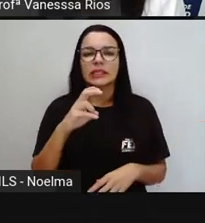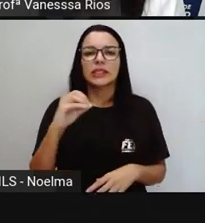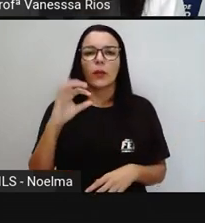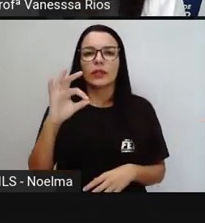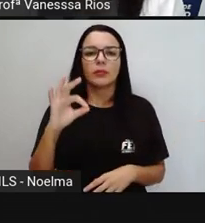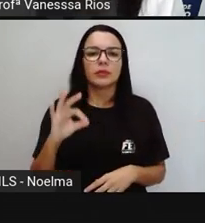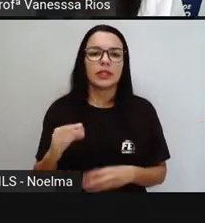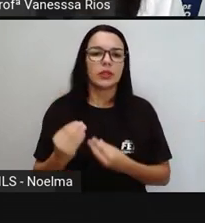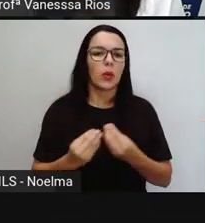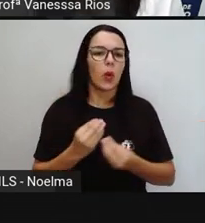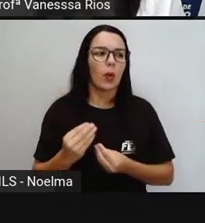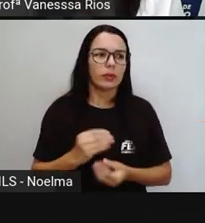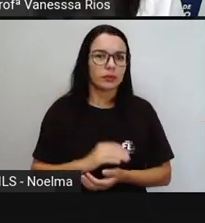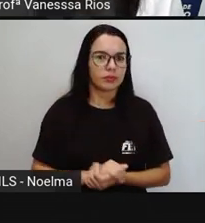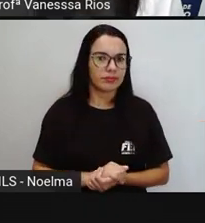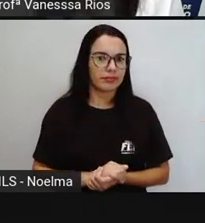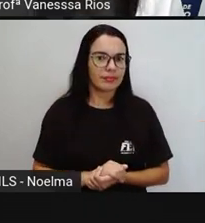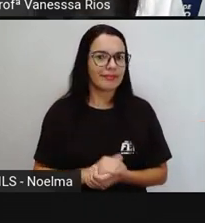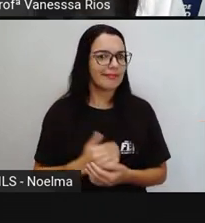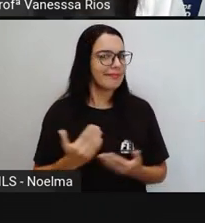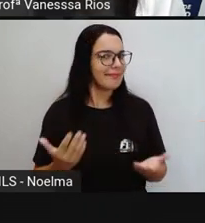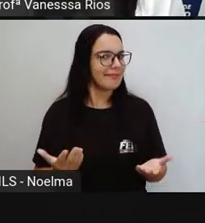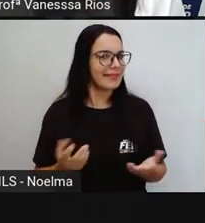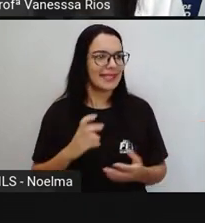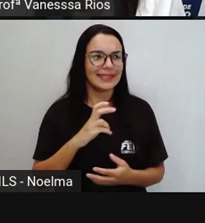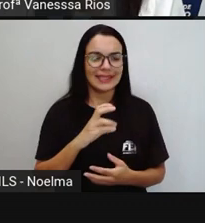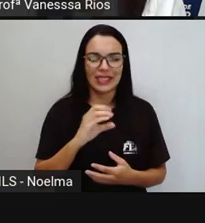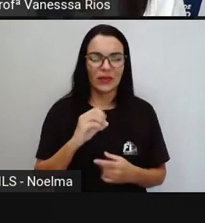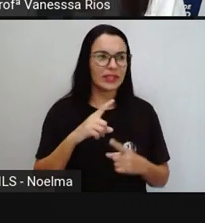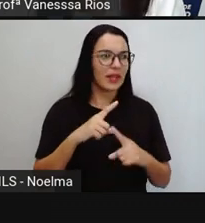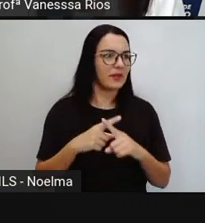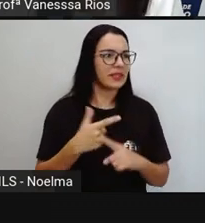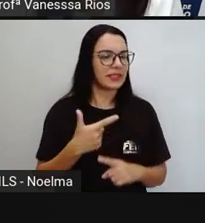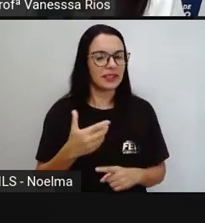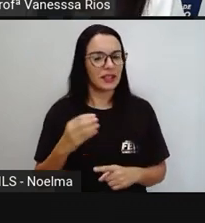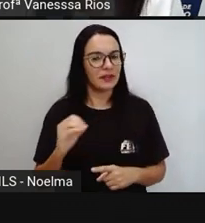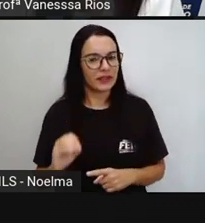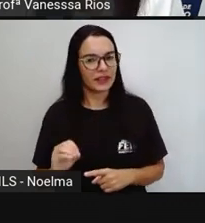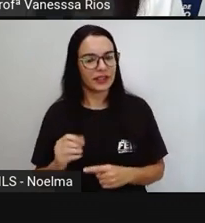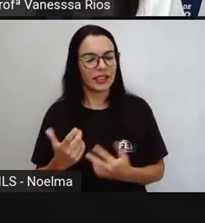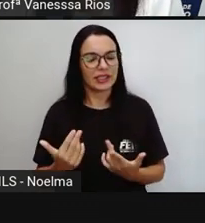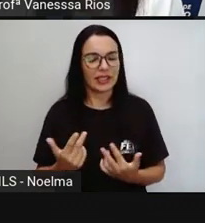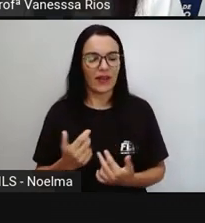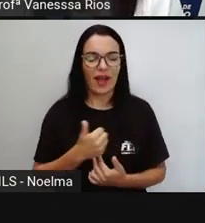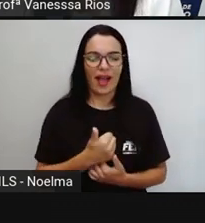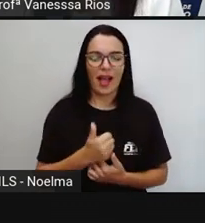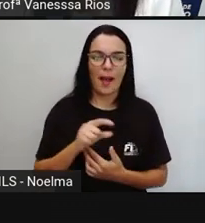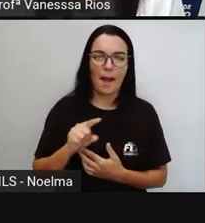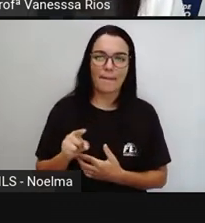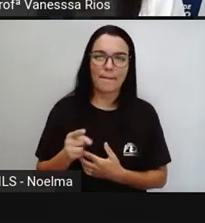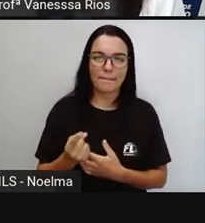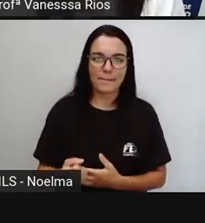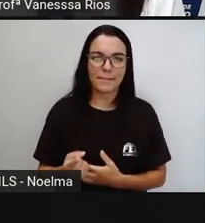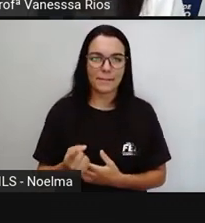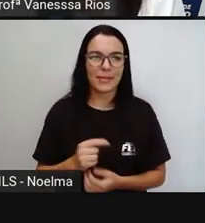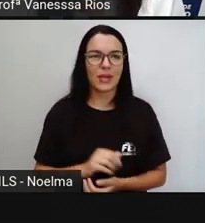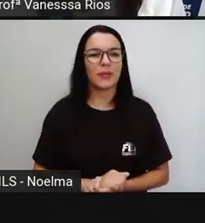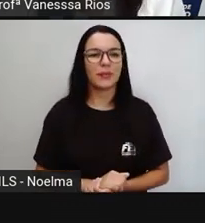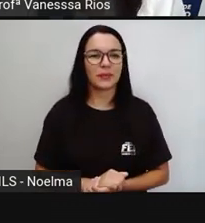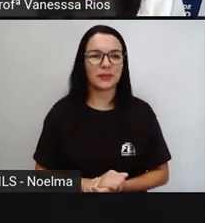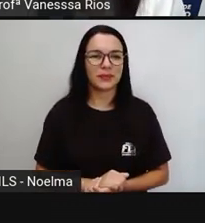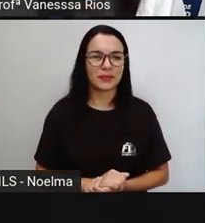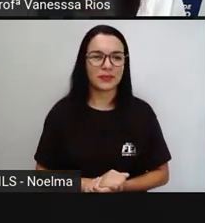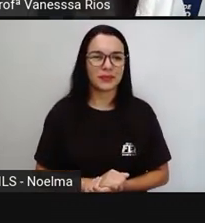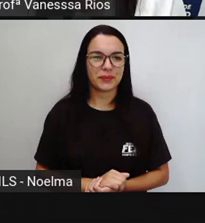%? 50 vezes 20 Então 50% de 2 mil é igual a